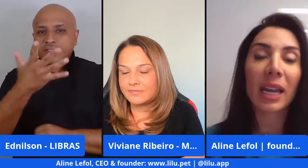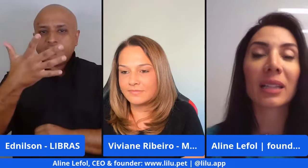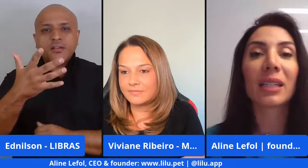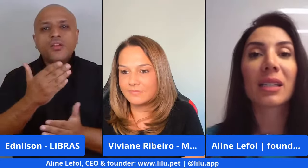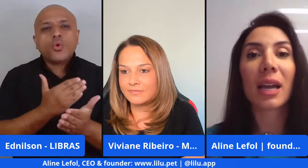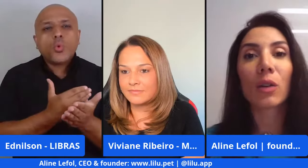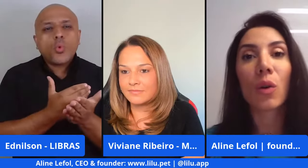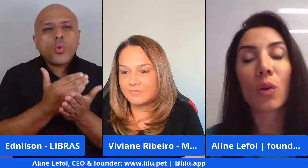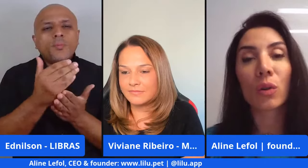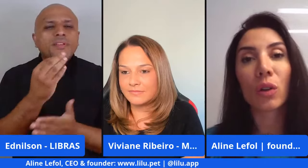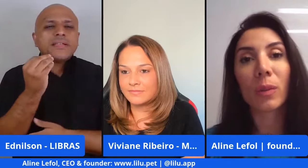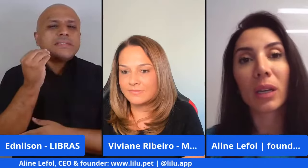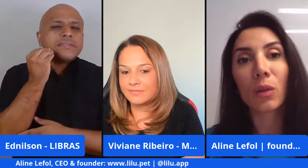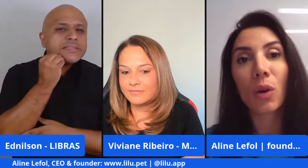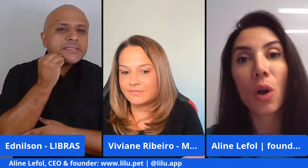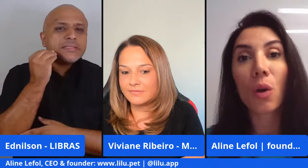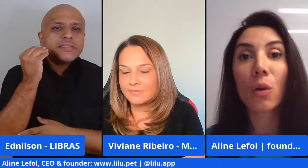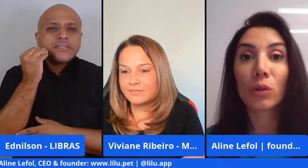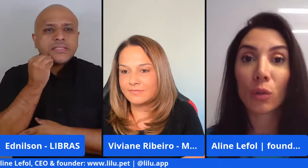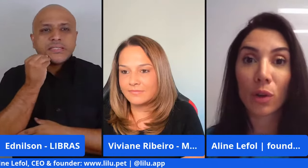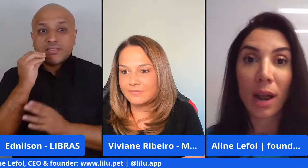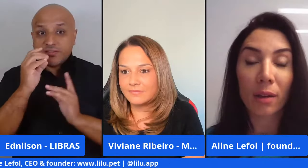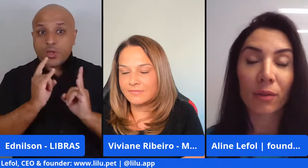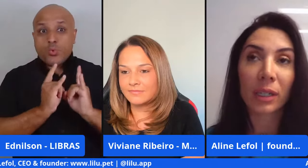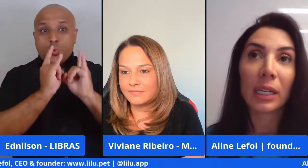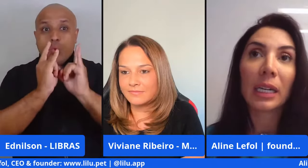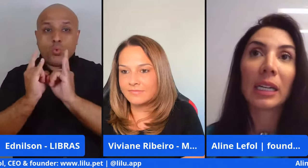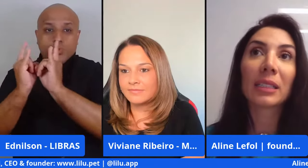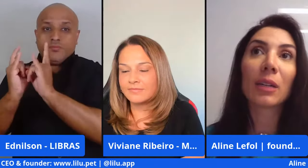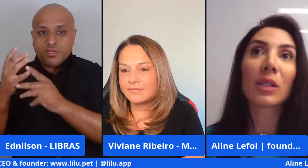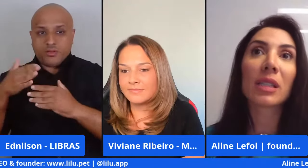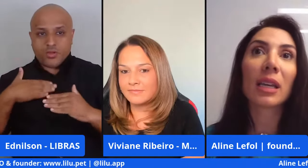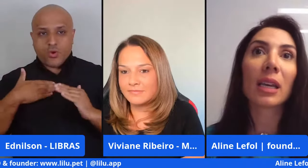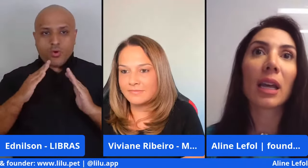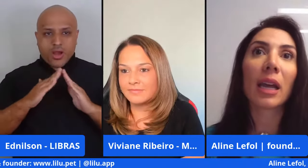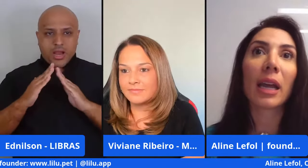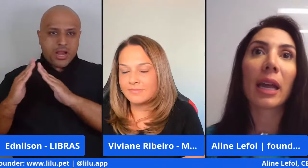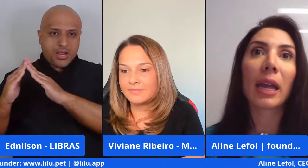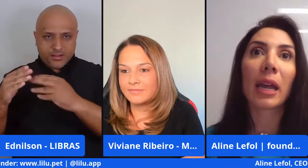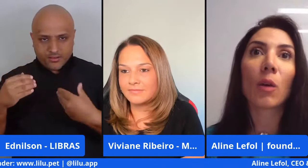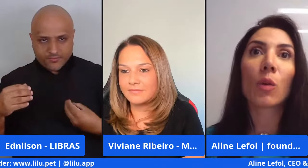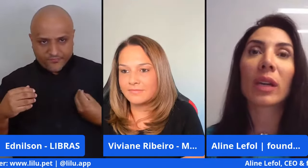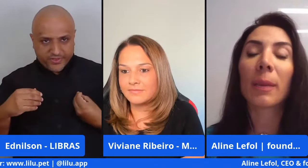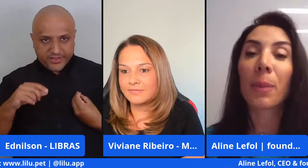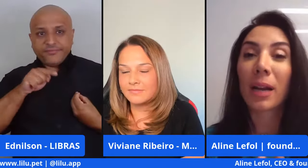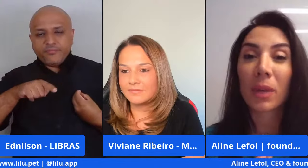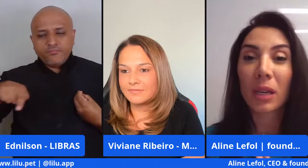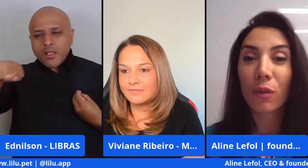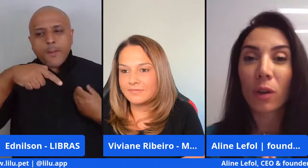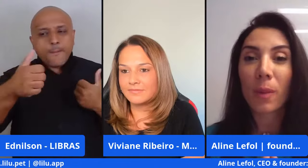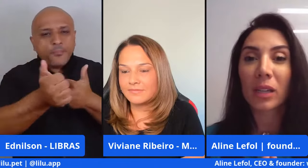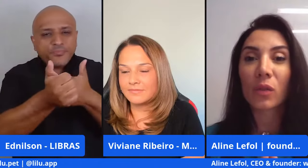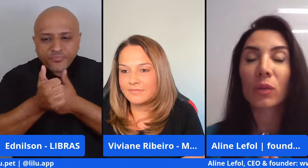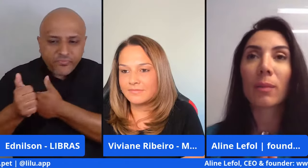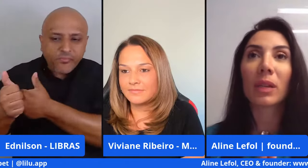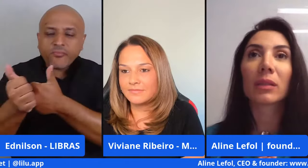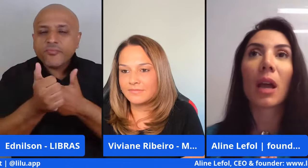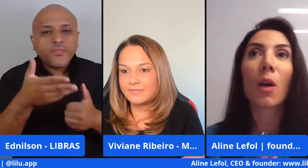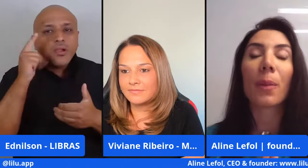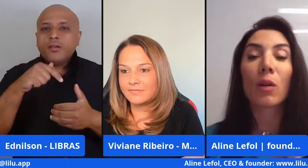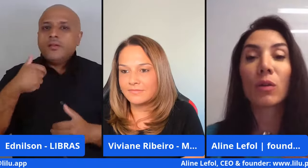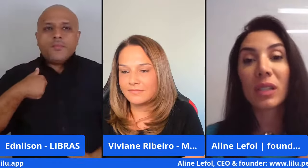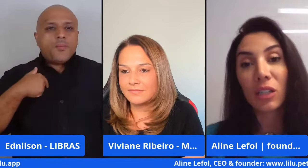comecei a testar no condomínio onde eu morava. Então, assim, o que para mim foi mais